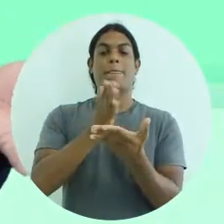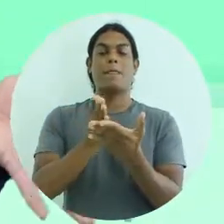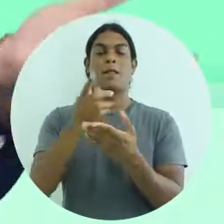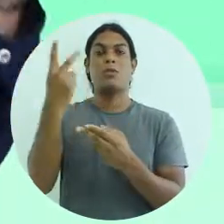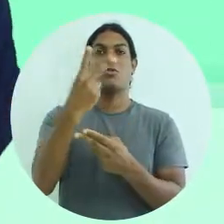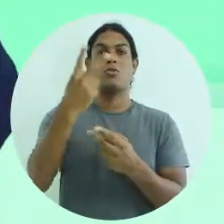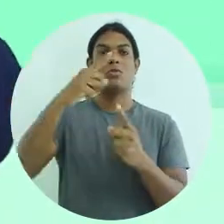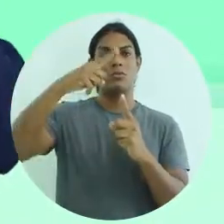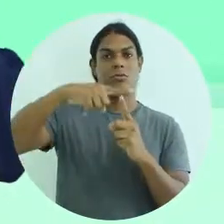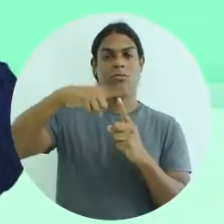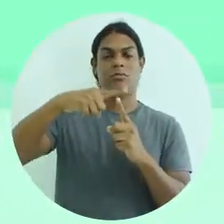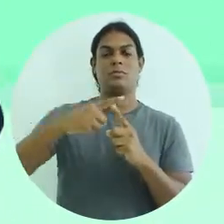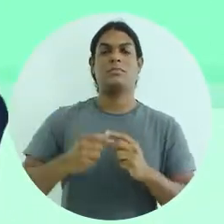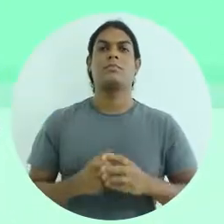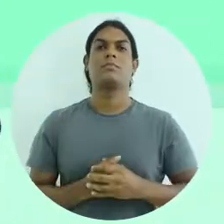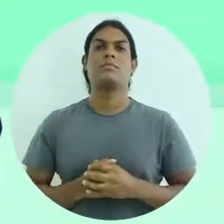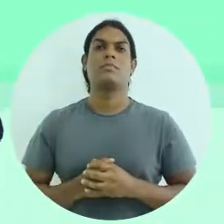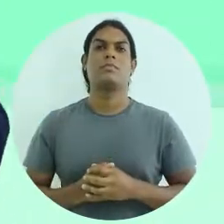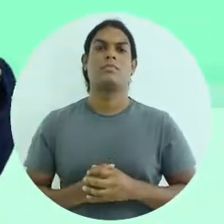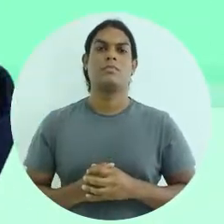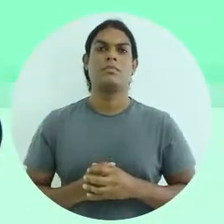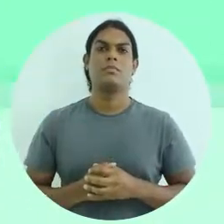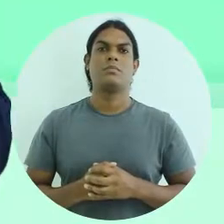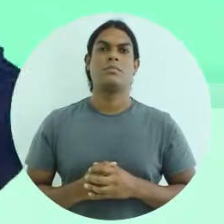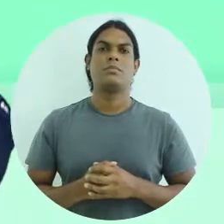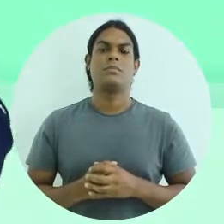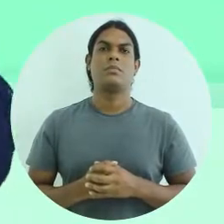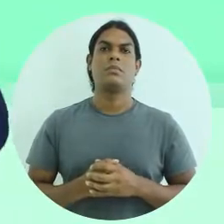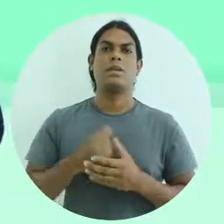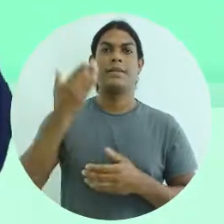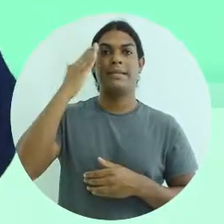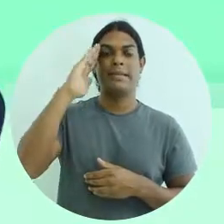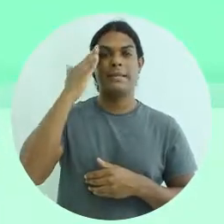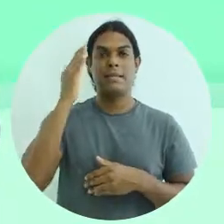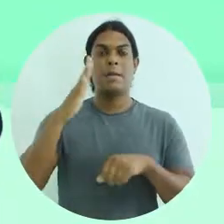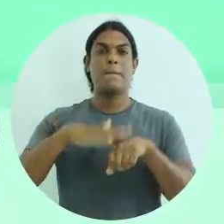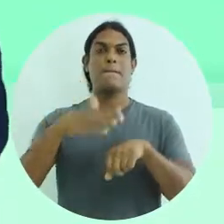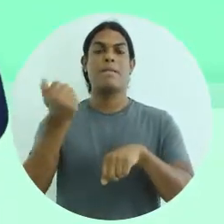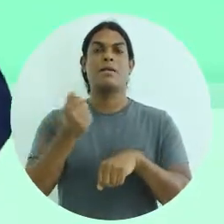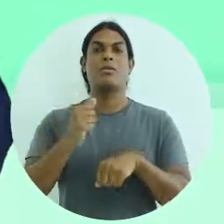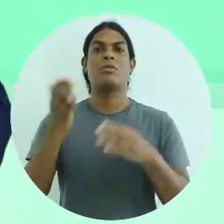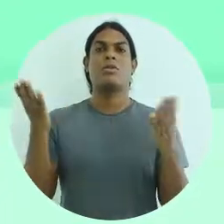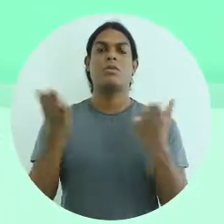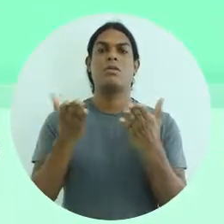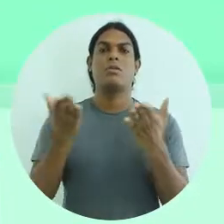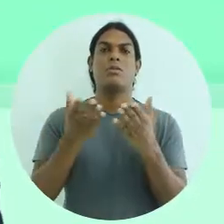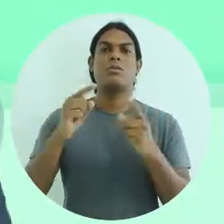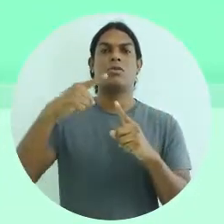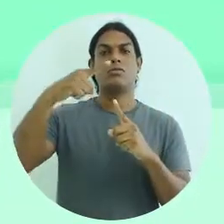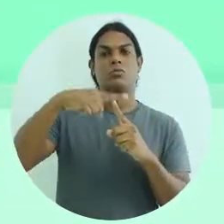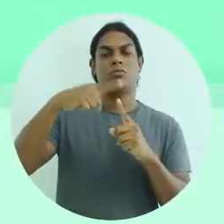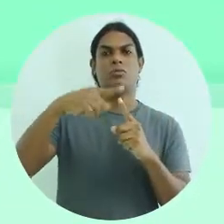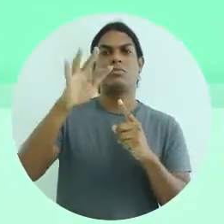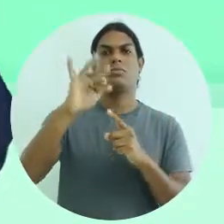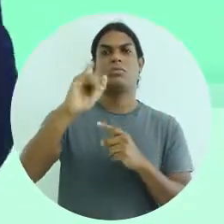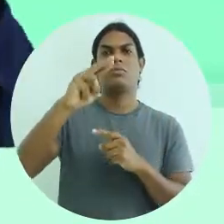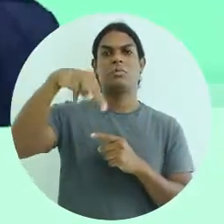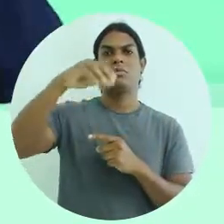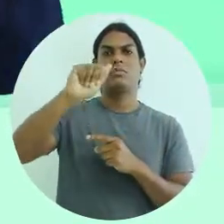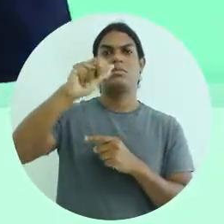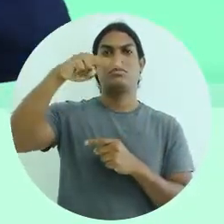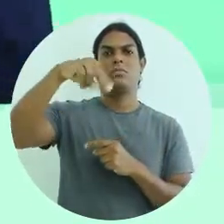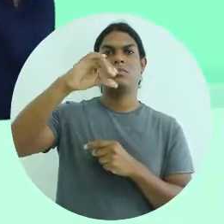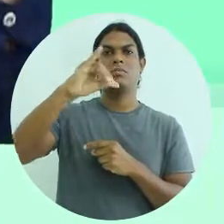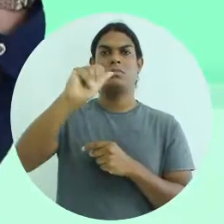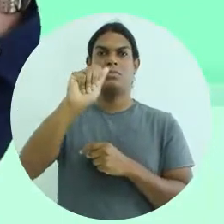comerciais e financiamentos de créditos oficiais. Vamos agora entender melhor esse conceito e os tipos de financiamento. Na exportação, como já